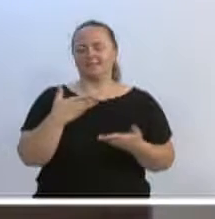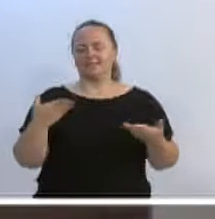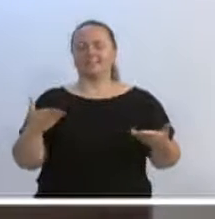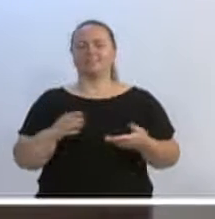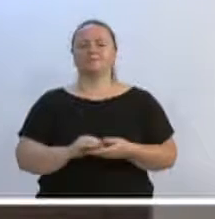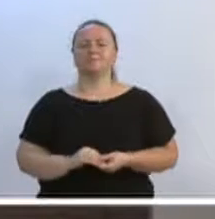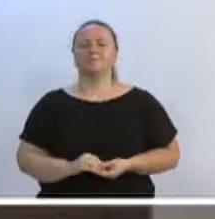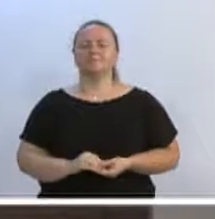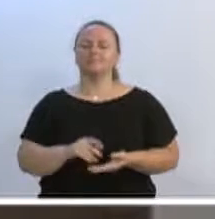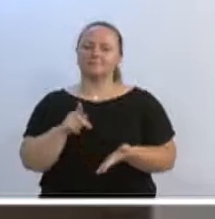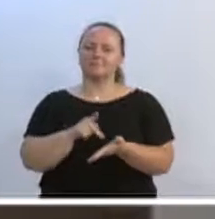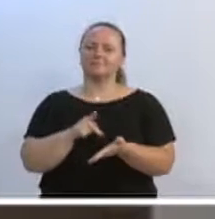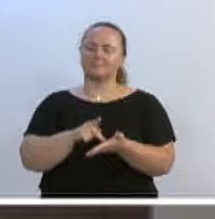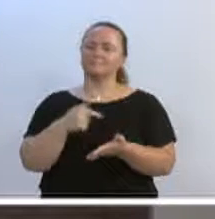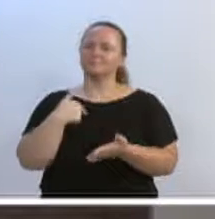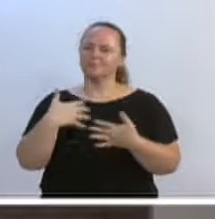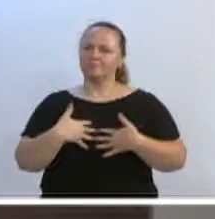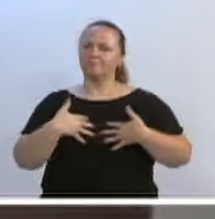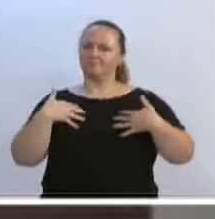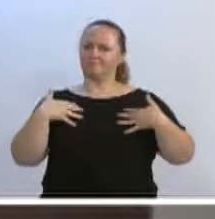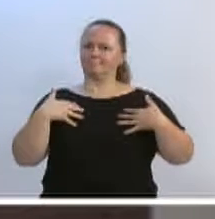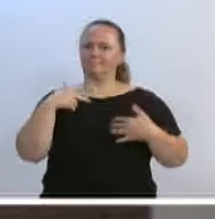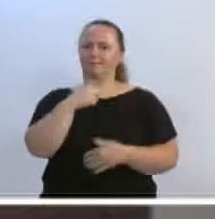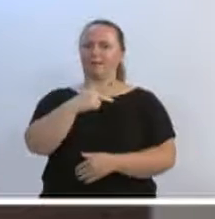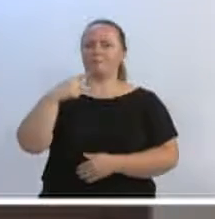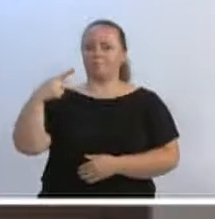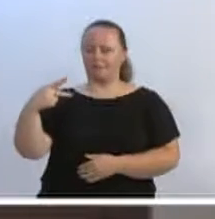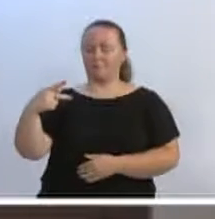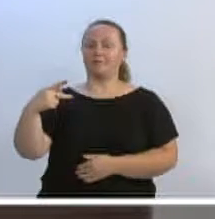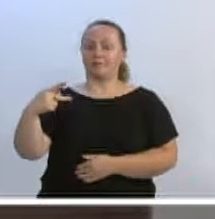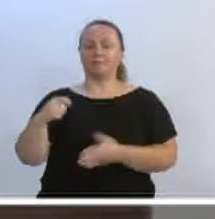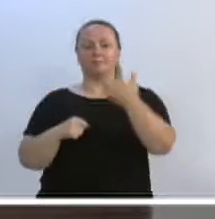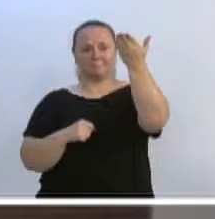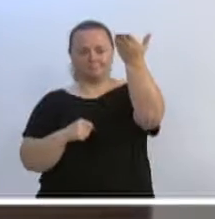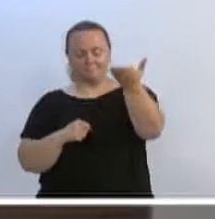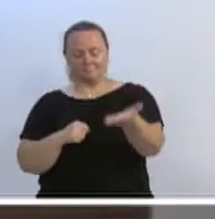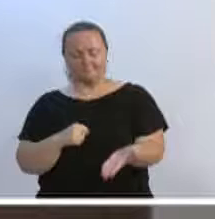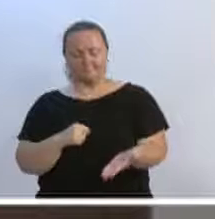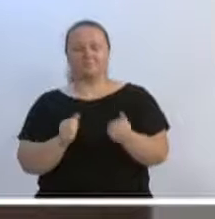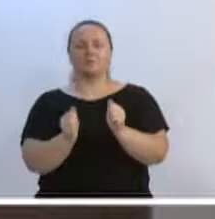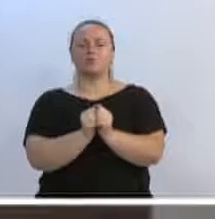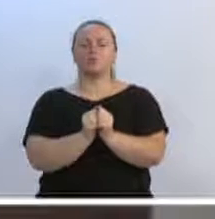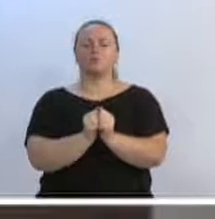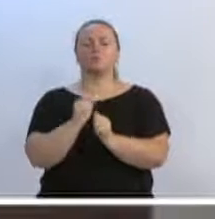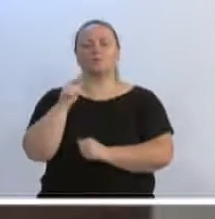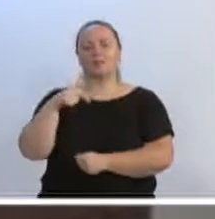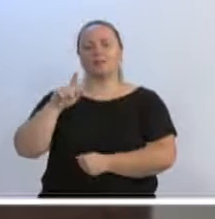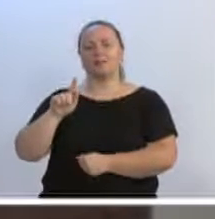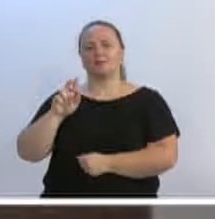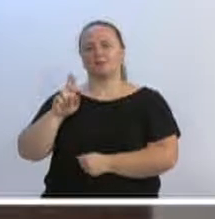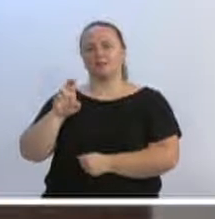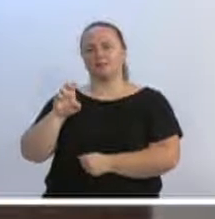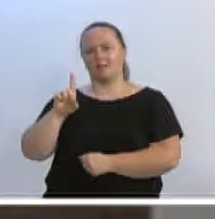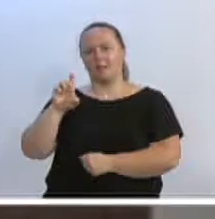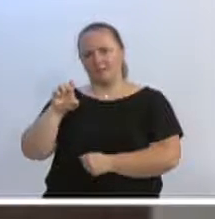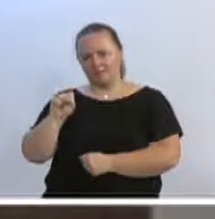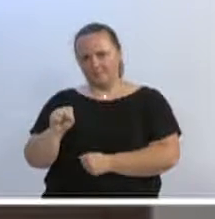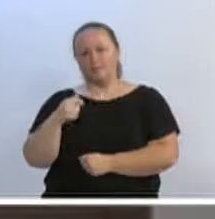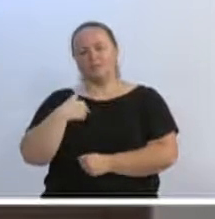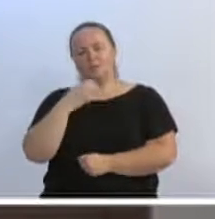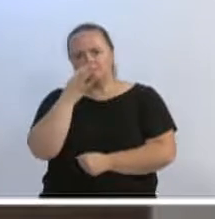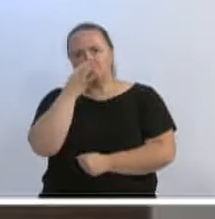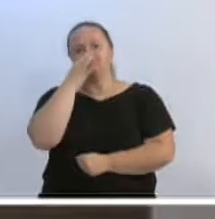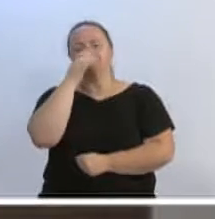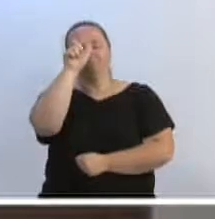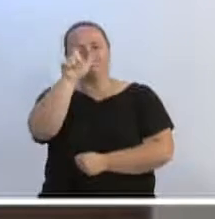Então, realmente teria um orgulho muito grande de estar no PP, ainda mais com uma pessoa como é o doutor Guedes aqui, que eu tenho uma grande admiração e respeito.